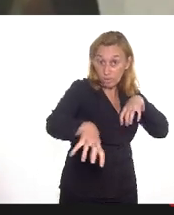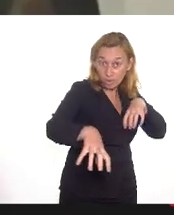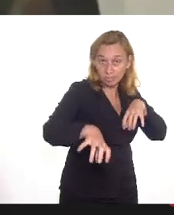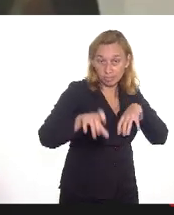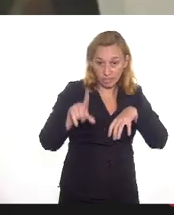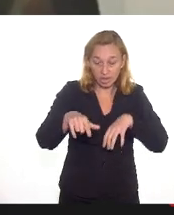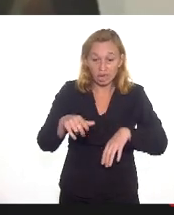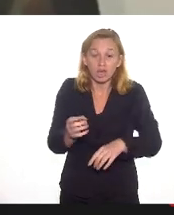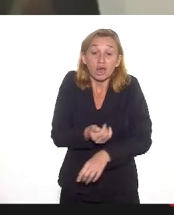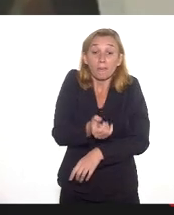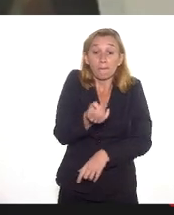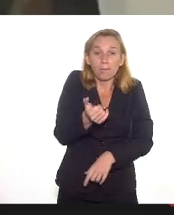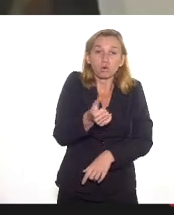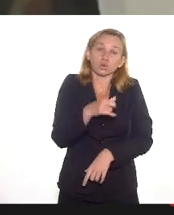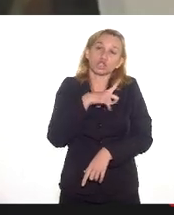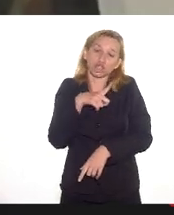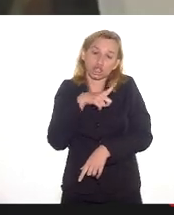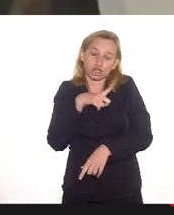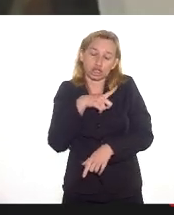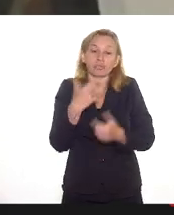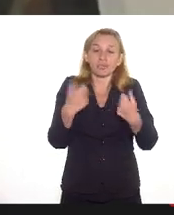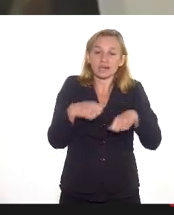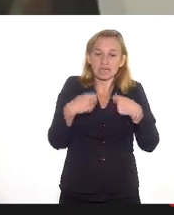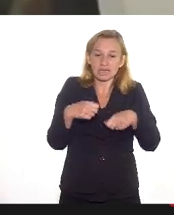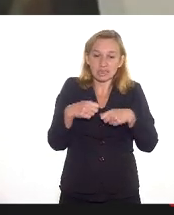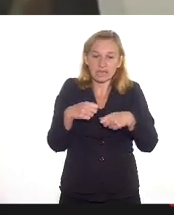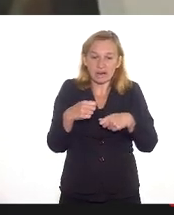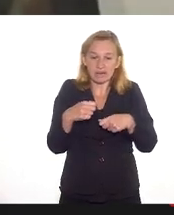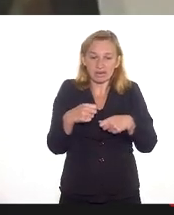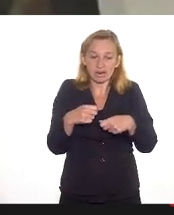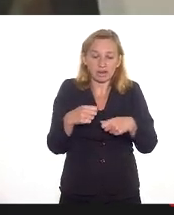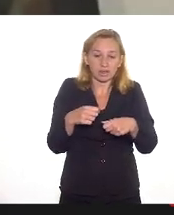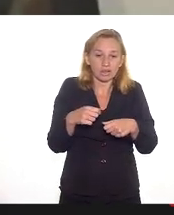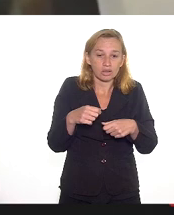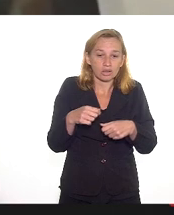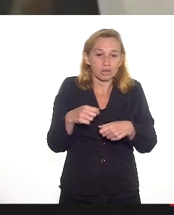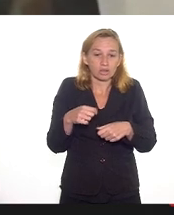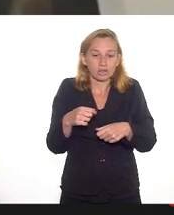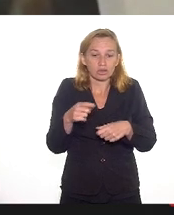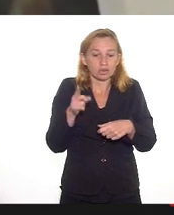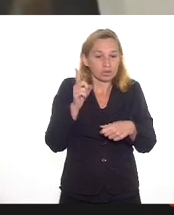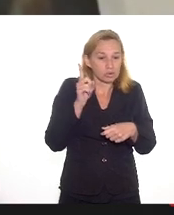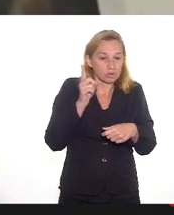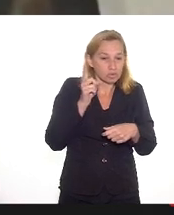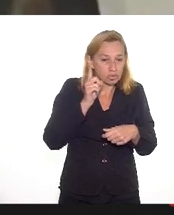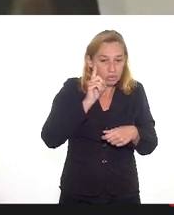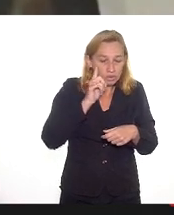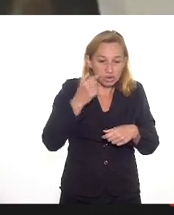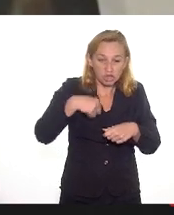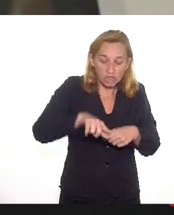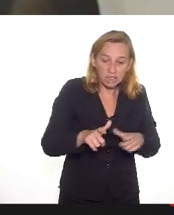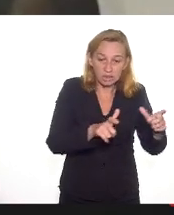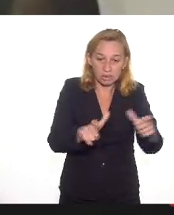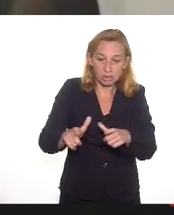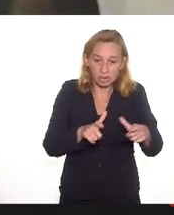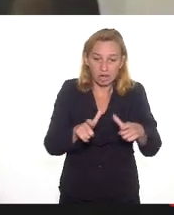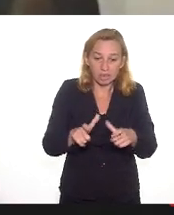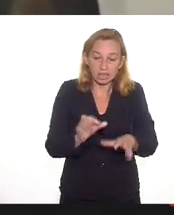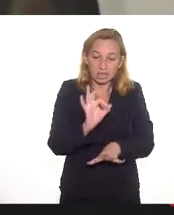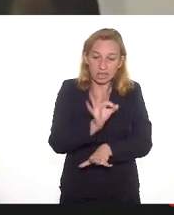e os poucos que restavam precisavam enfrentar uma rotina de manutenção desses acervos que garantisse